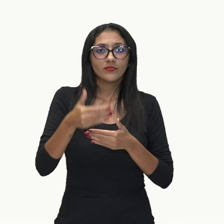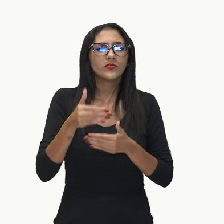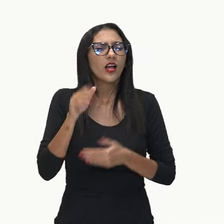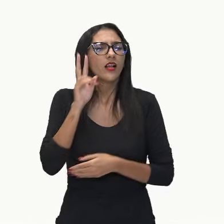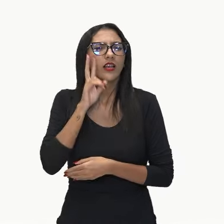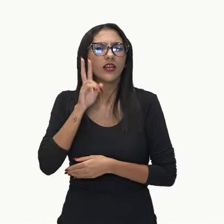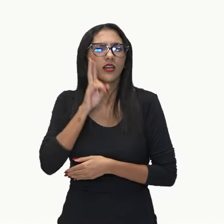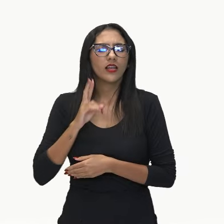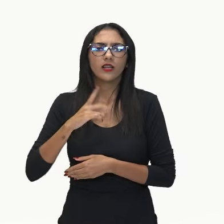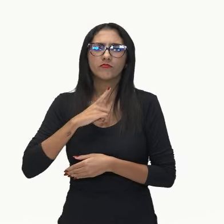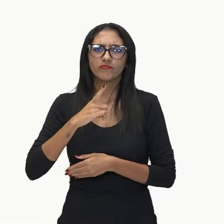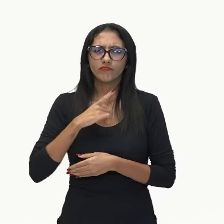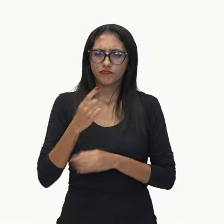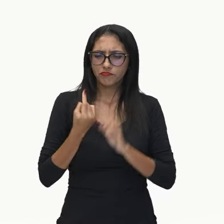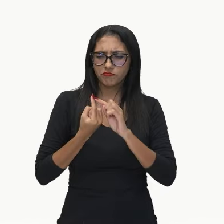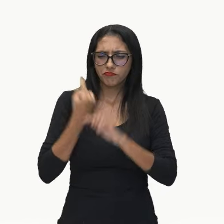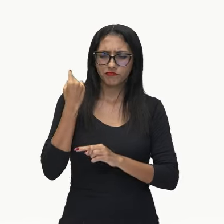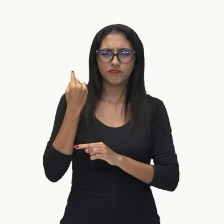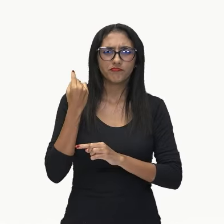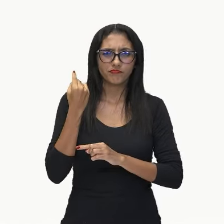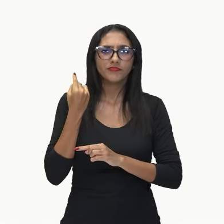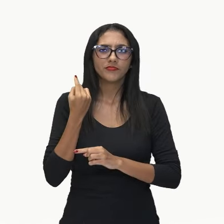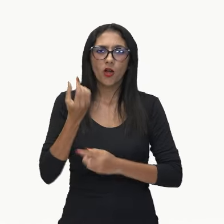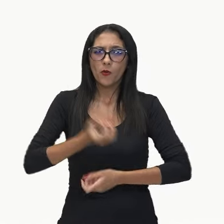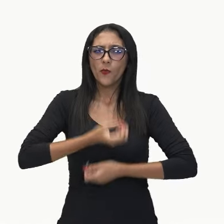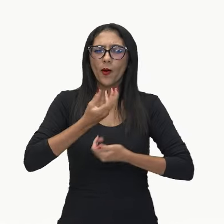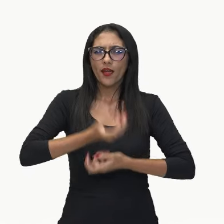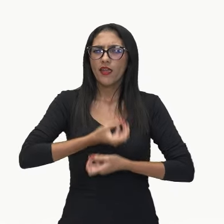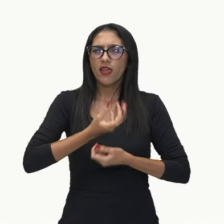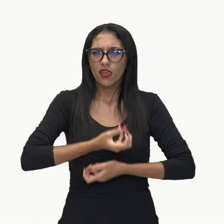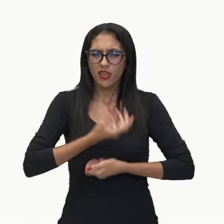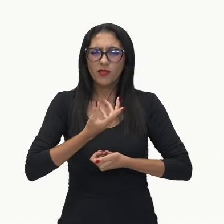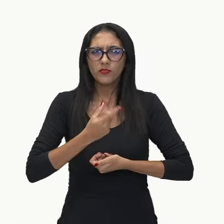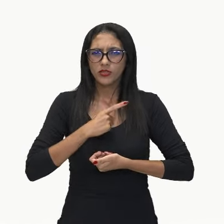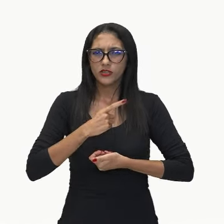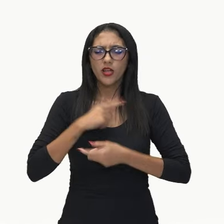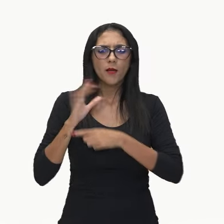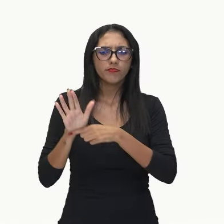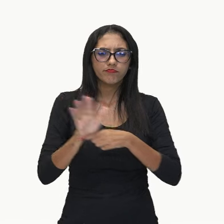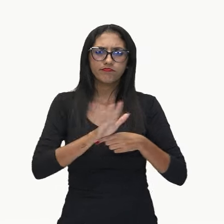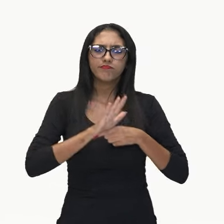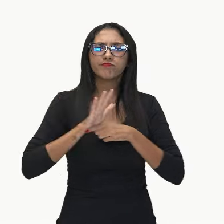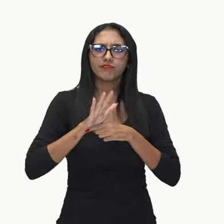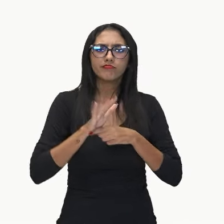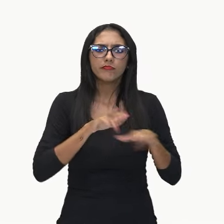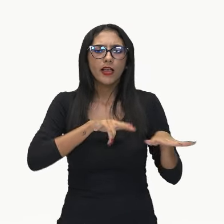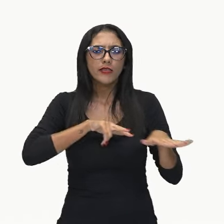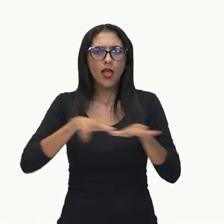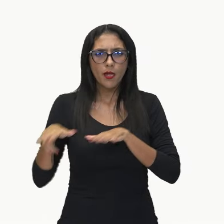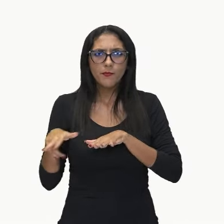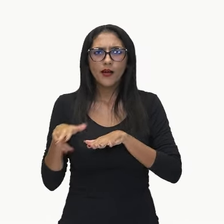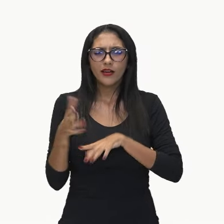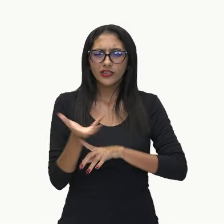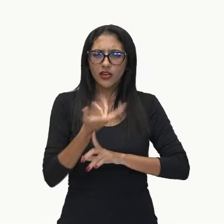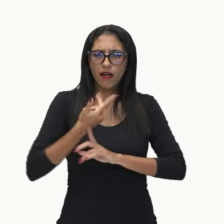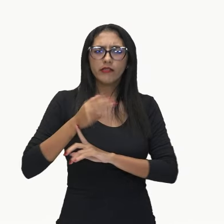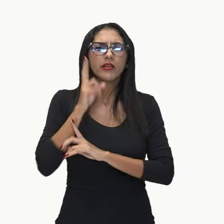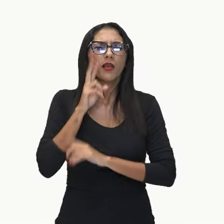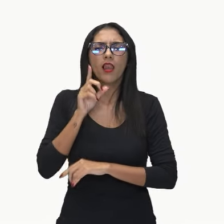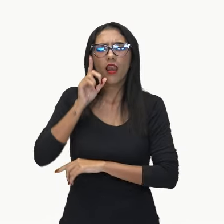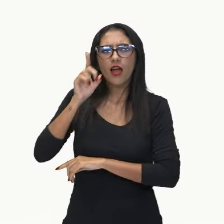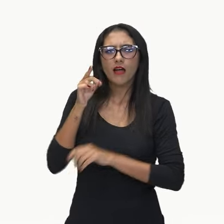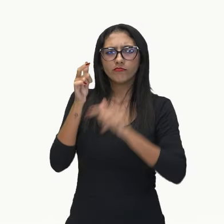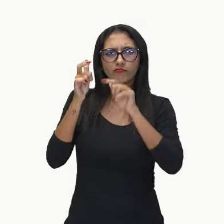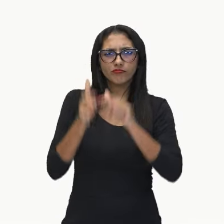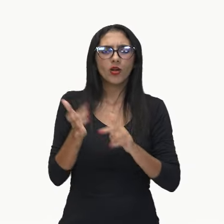sobre um poema que foi apresentado na Semana de Arte Moderna, né? Ali naquele palco, naquela